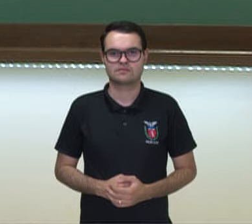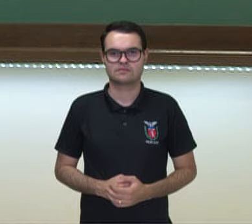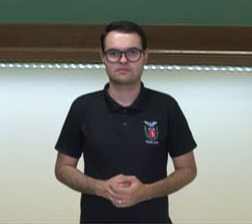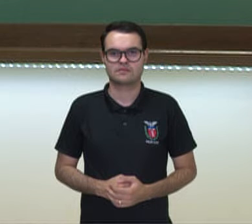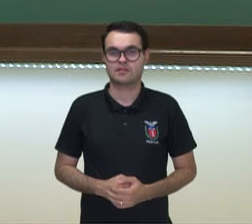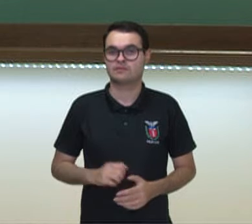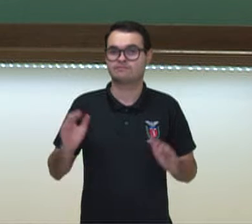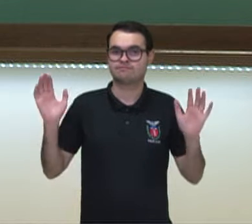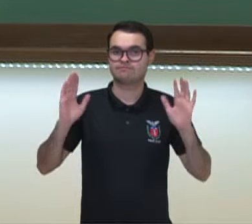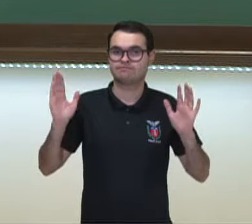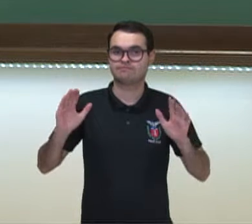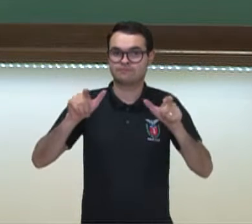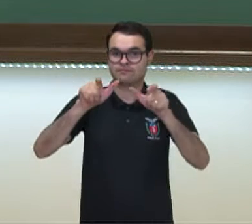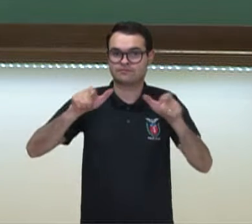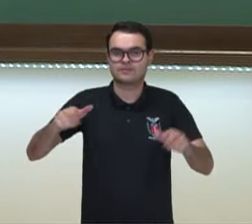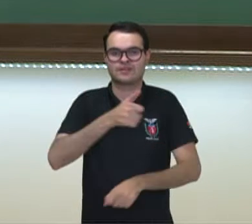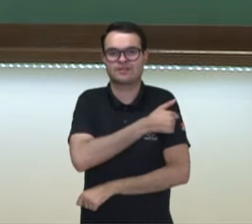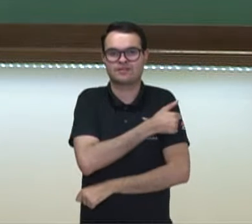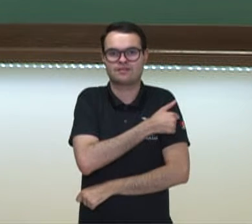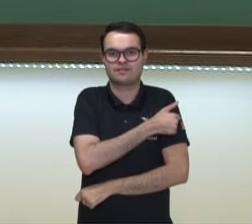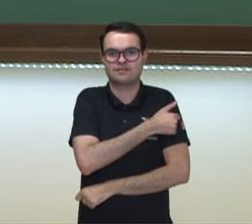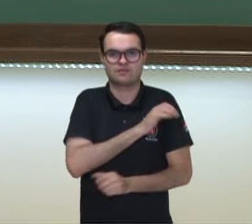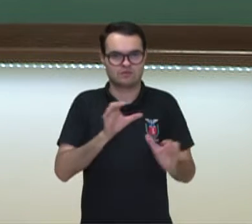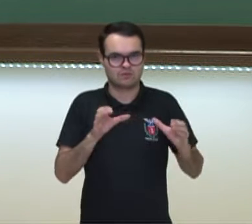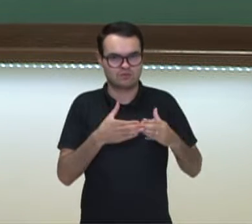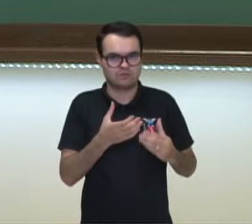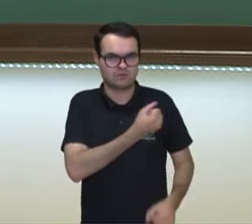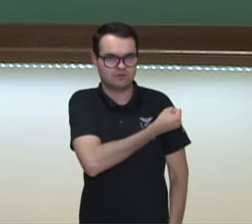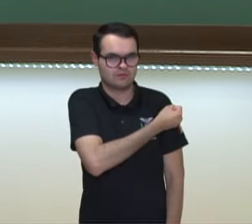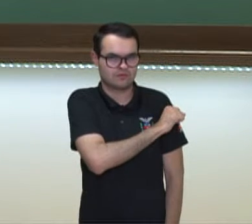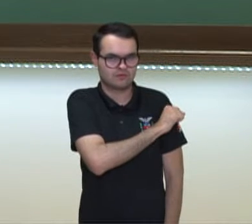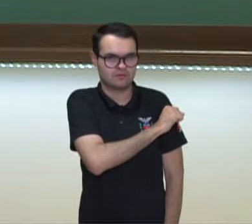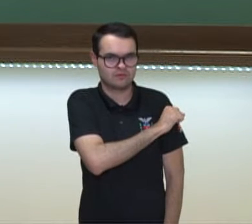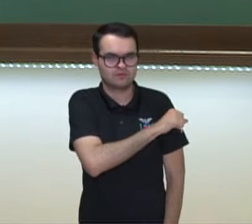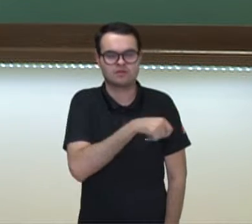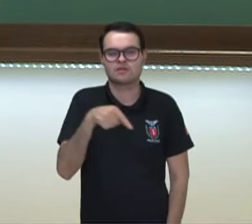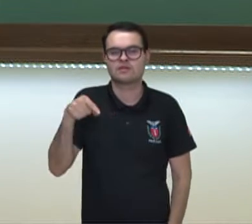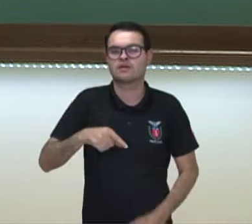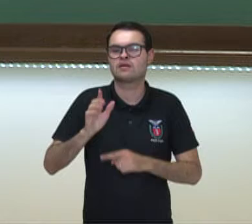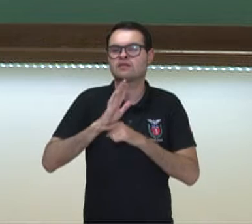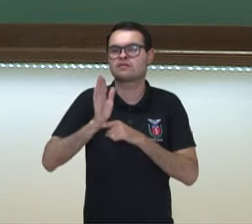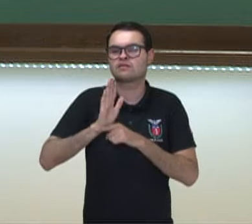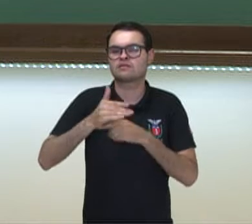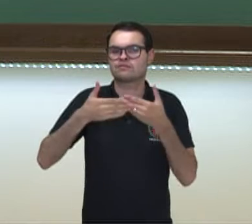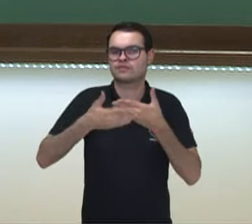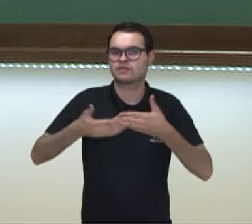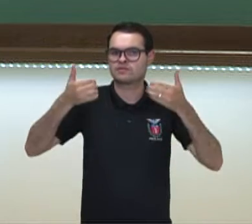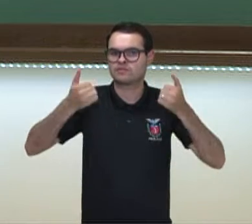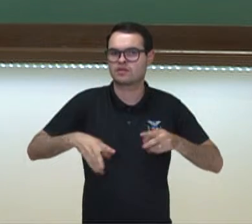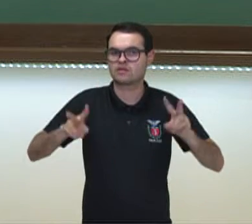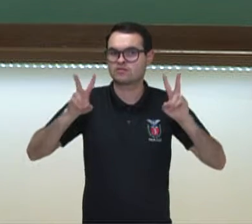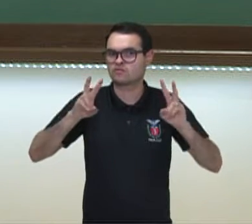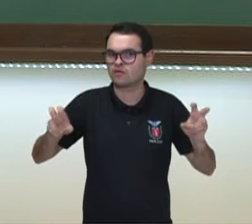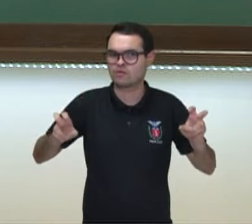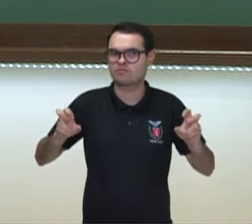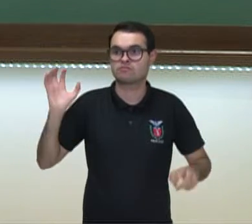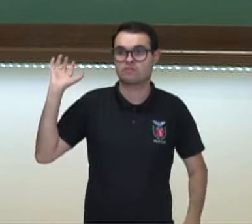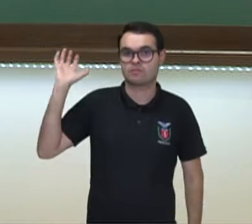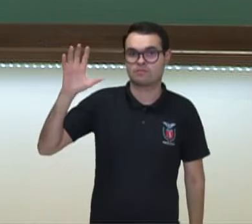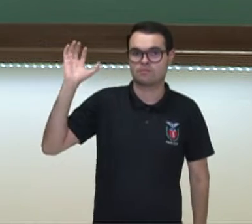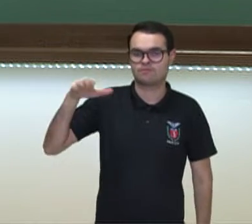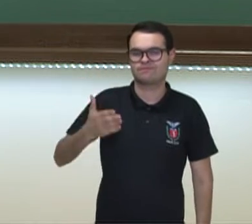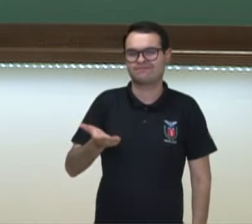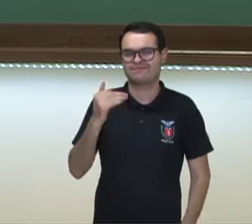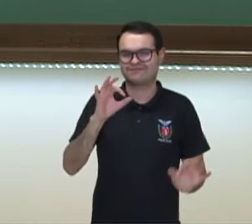Olá, estudantes do oitavo ano! Nesse vídeo, vamos falar sobre o handebol. Acompanhem comigo.